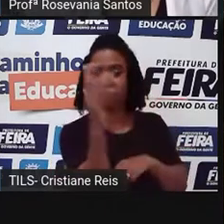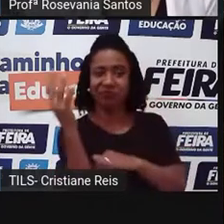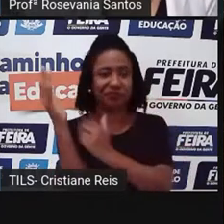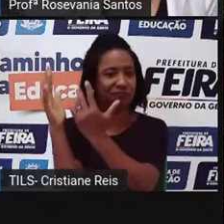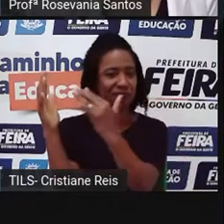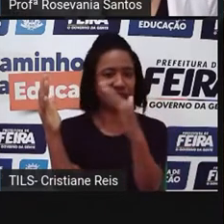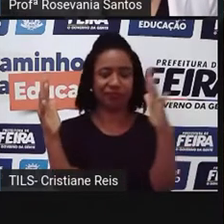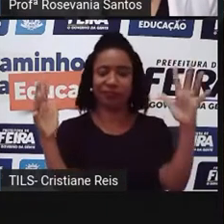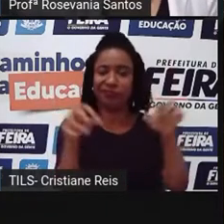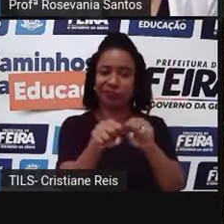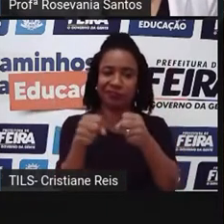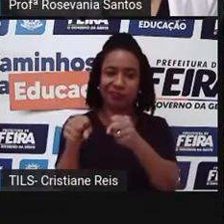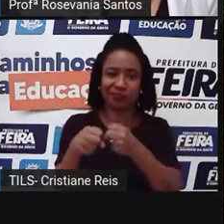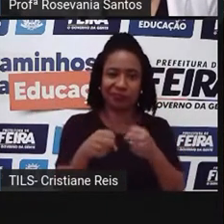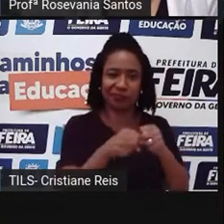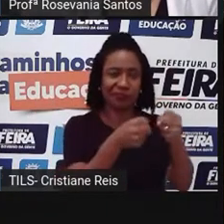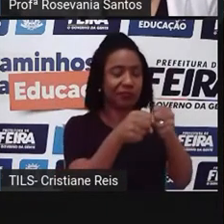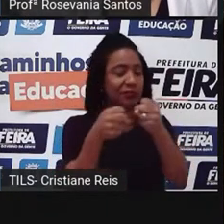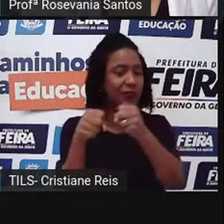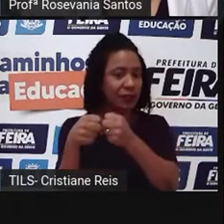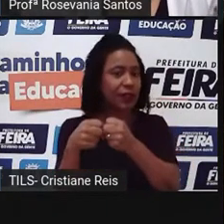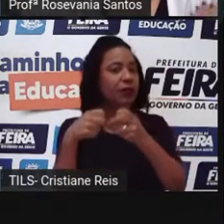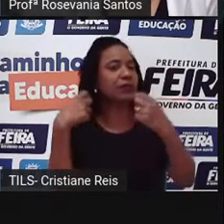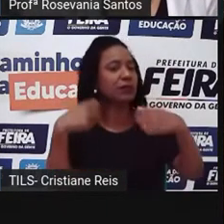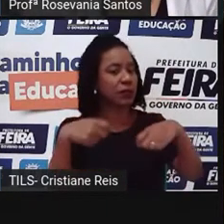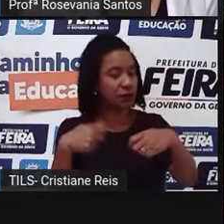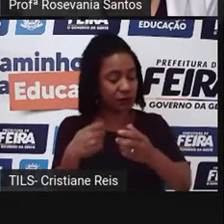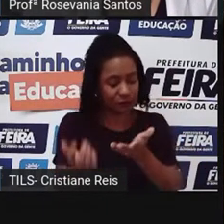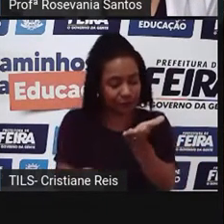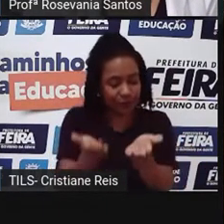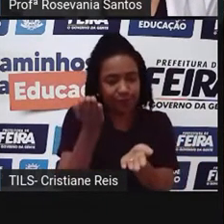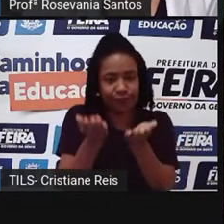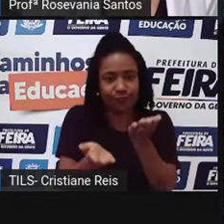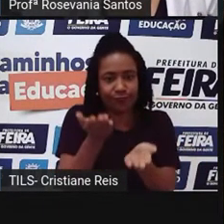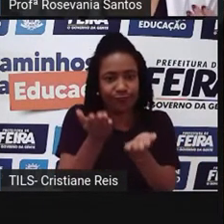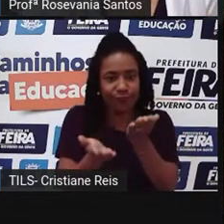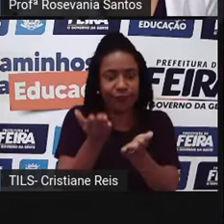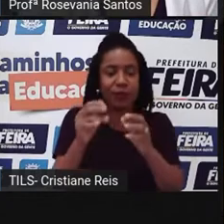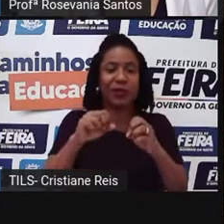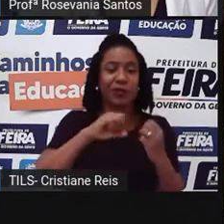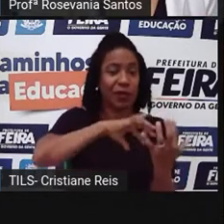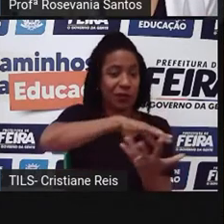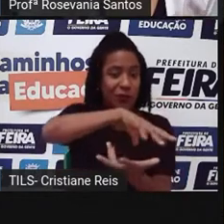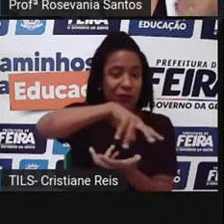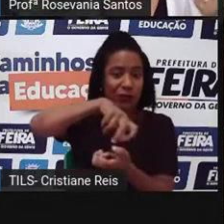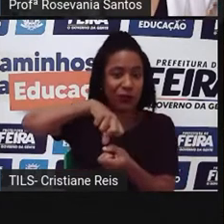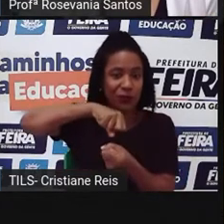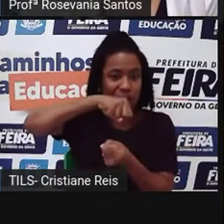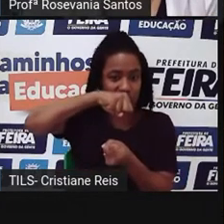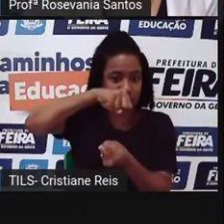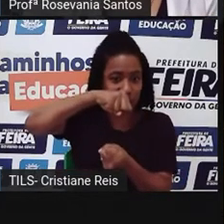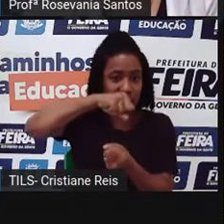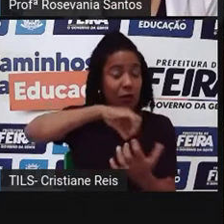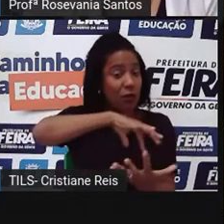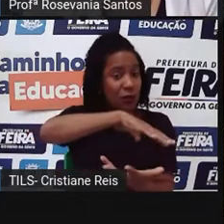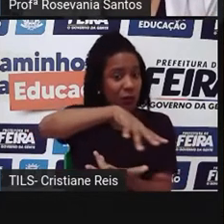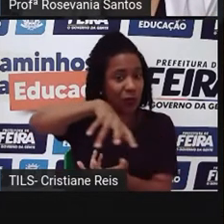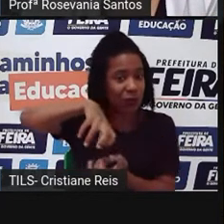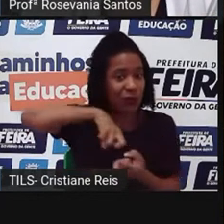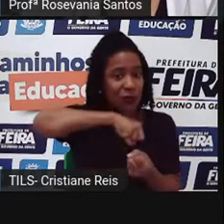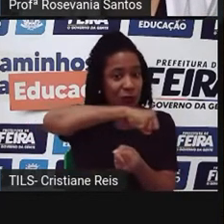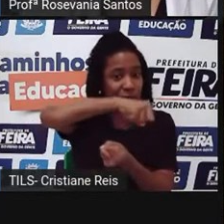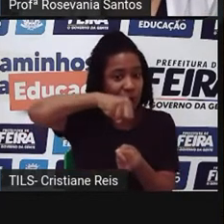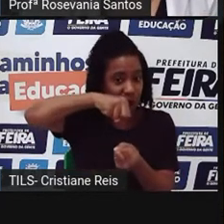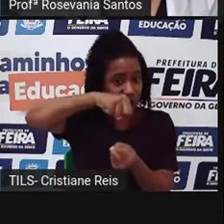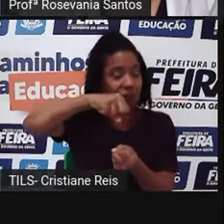a sustentabilidade. Pra que essas atividades venham, no caso, né? Nos servir. Mas que também a natureza não sobra com isso.